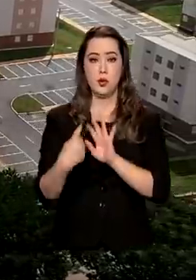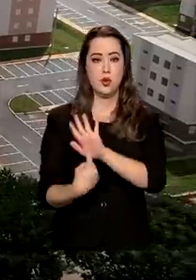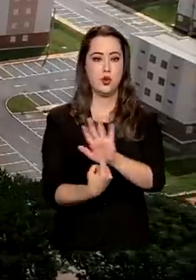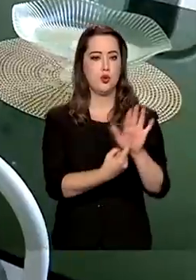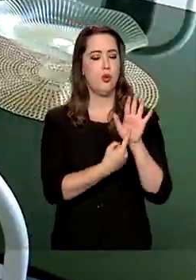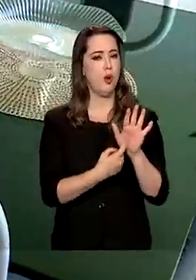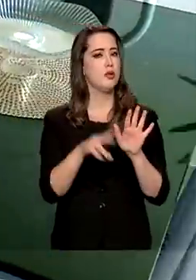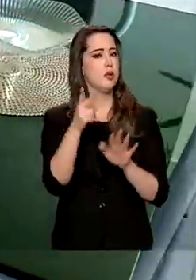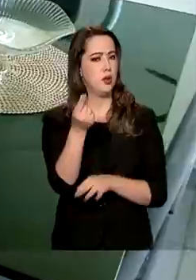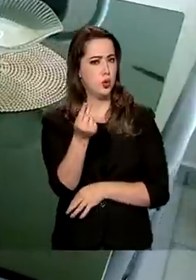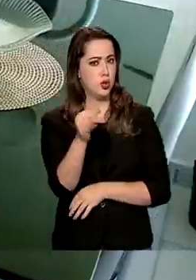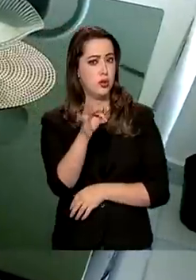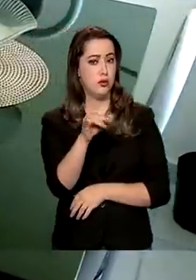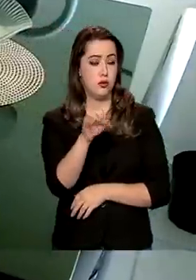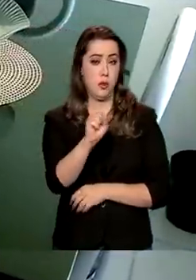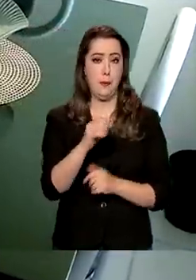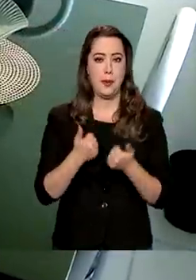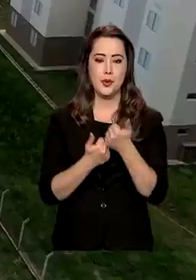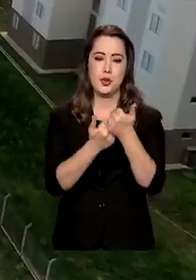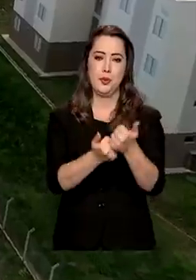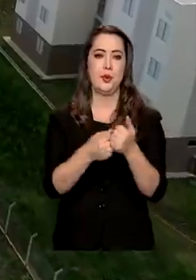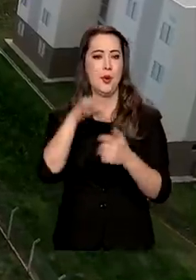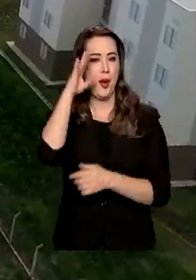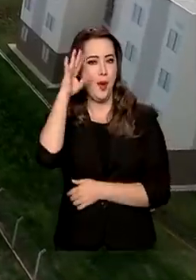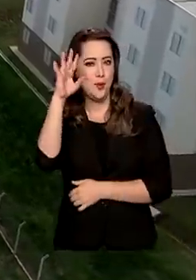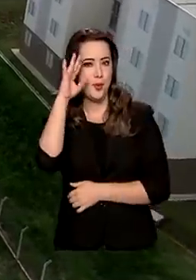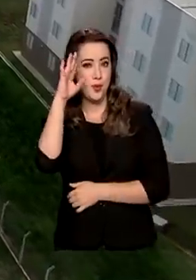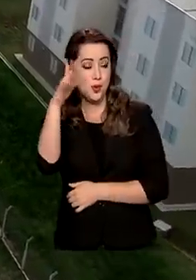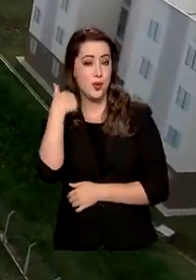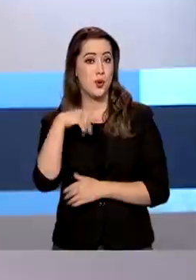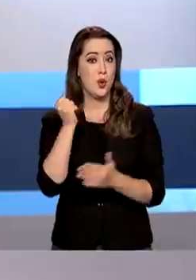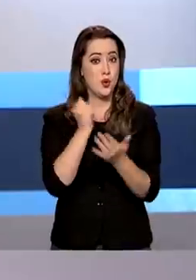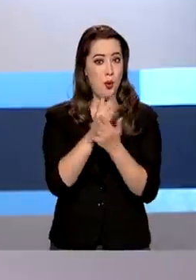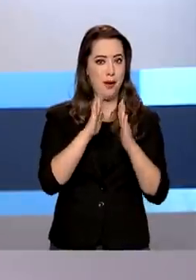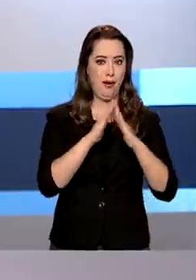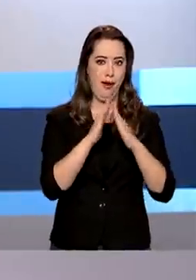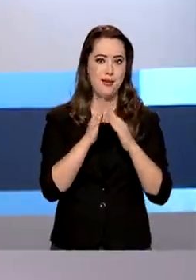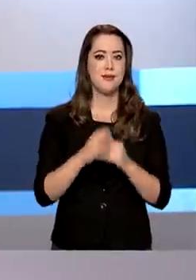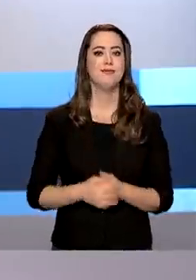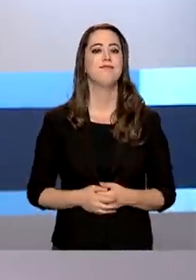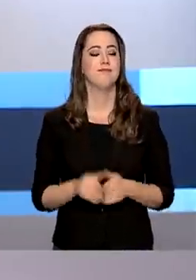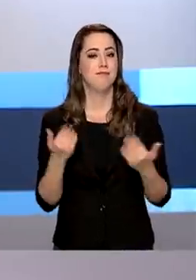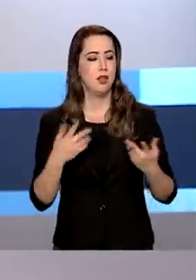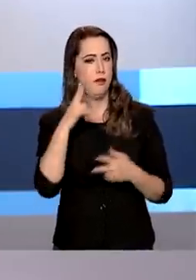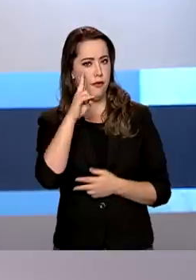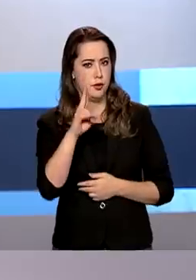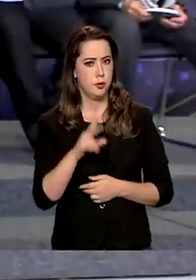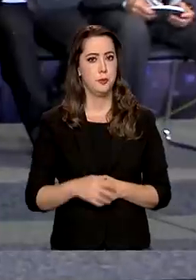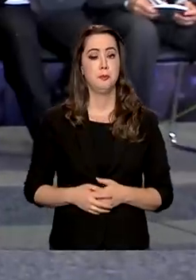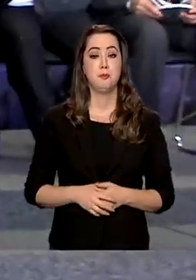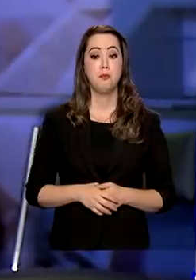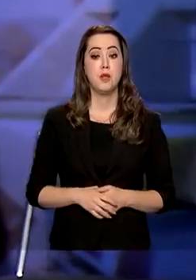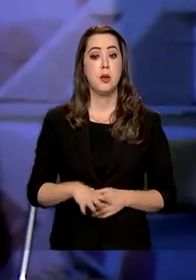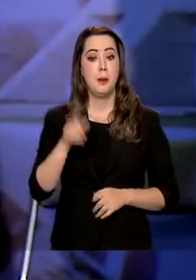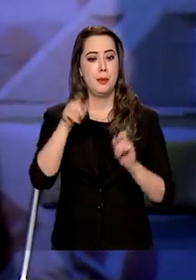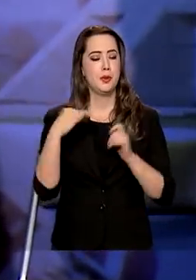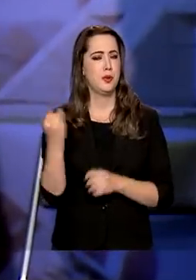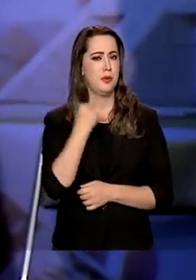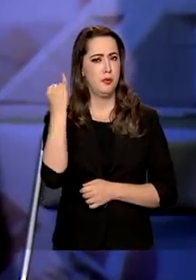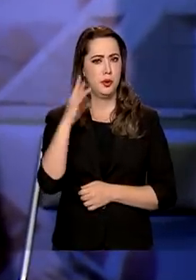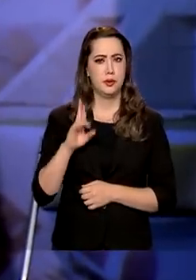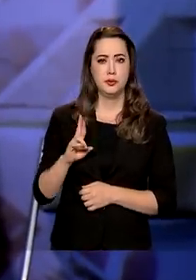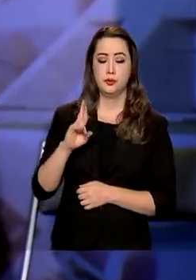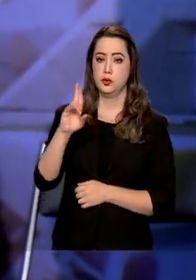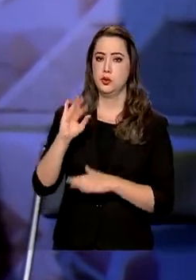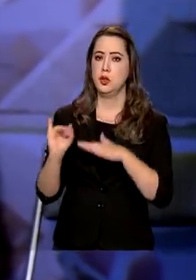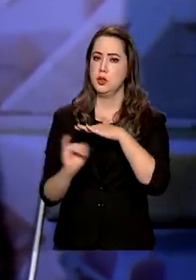que o fundo pode ajudar na realização do sonho da casa própria. E veja também, personalidades, autoridades